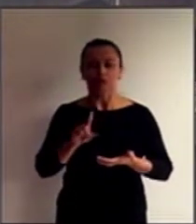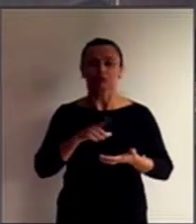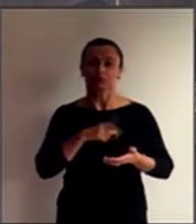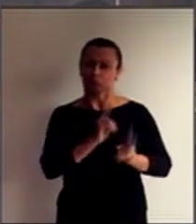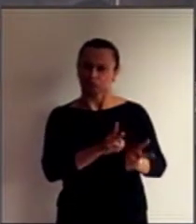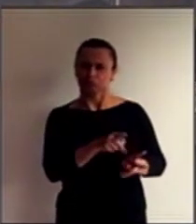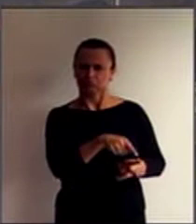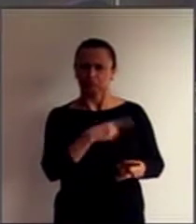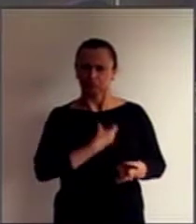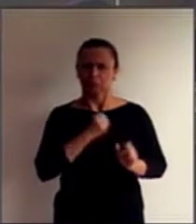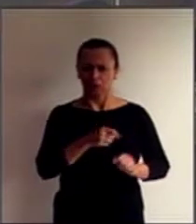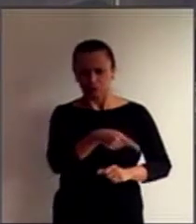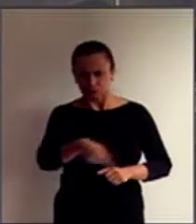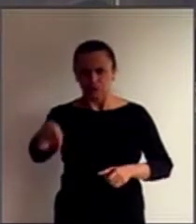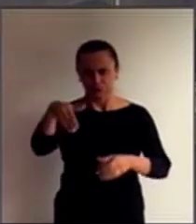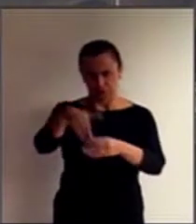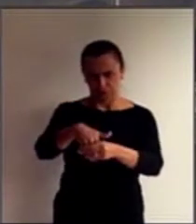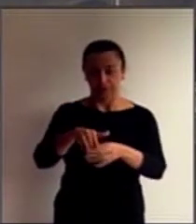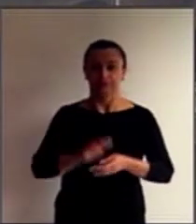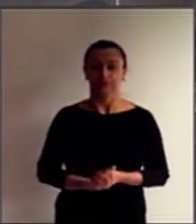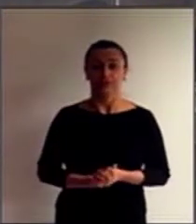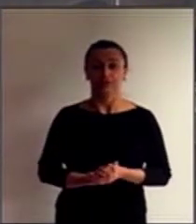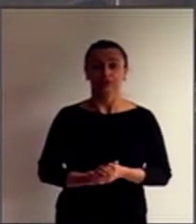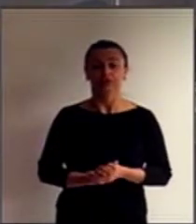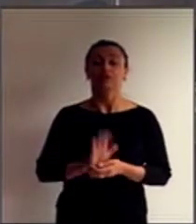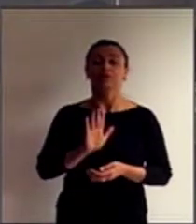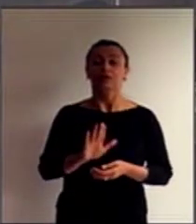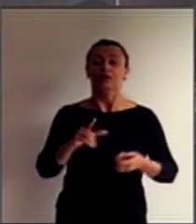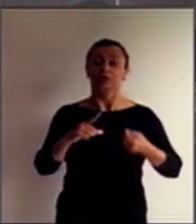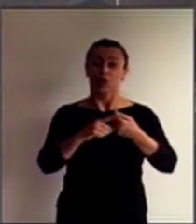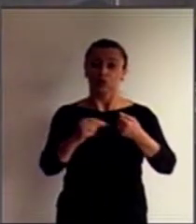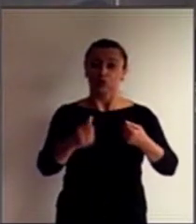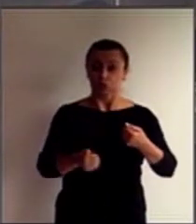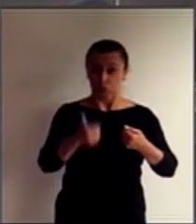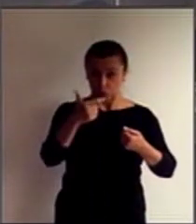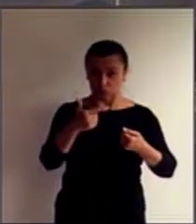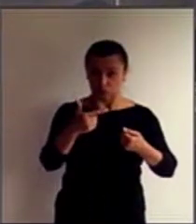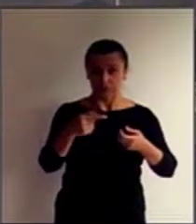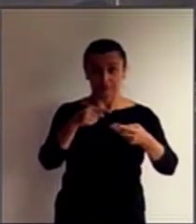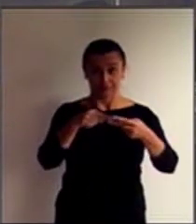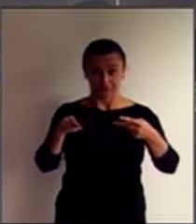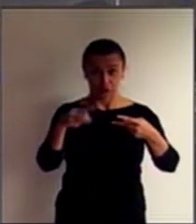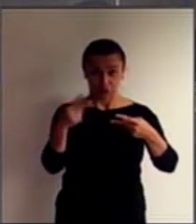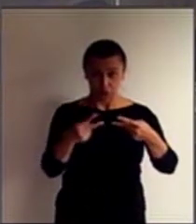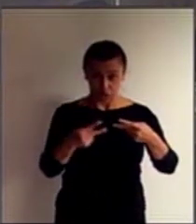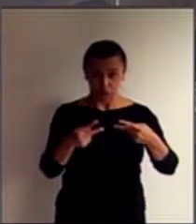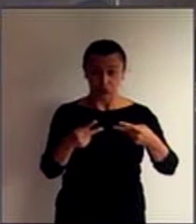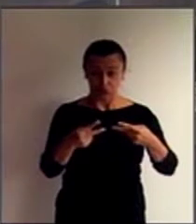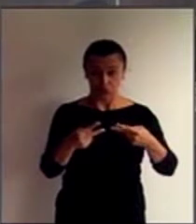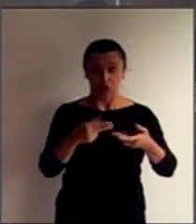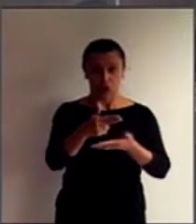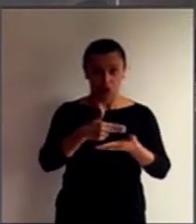ele mantido e deve ser exercido. Mas, ainda, o artigo 12 do item 2 da